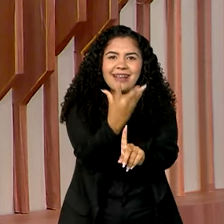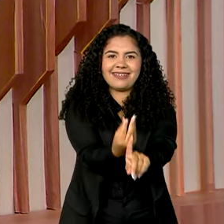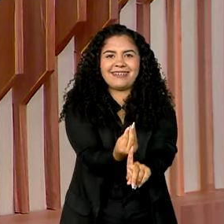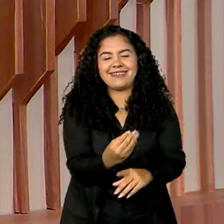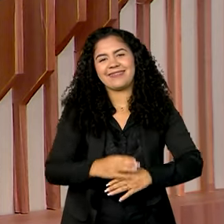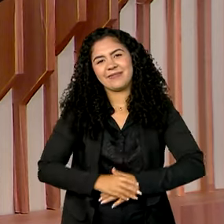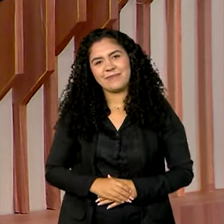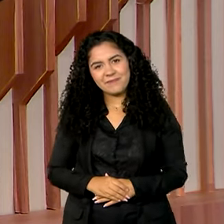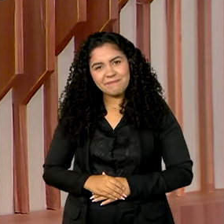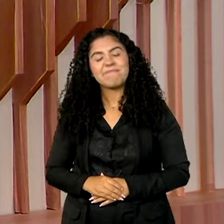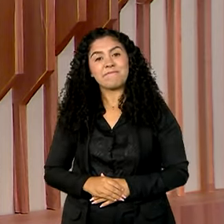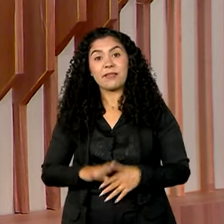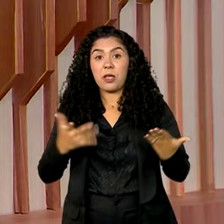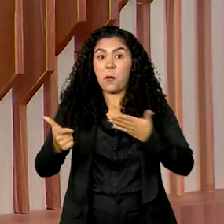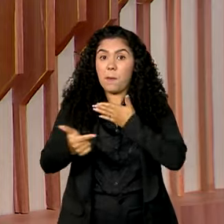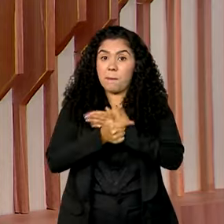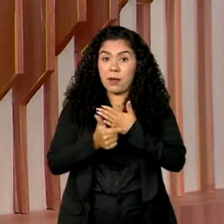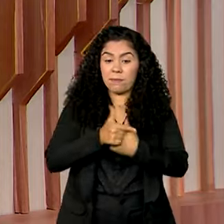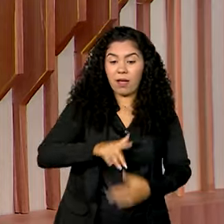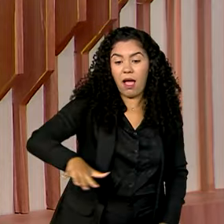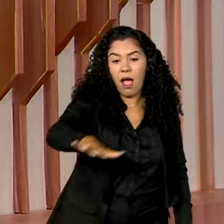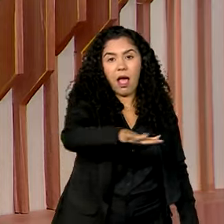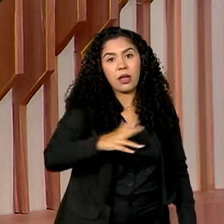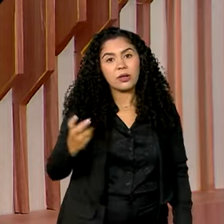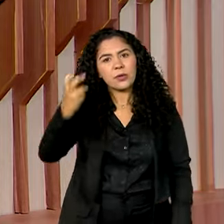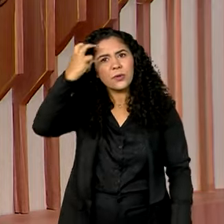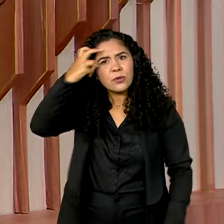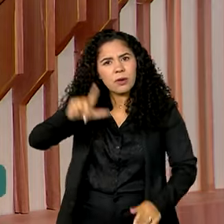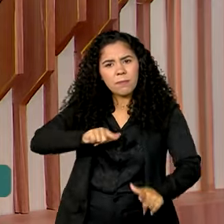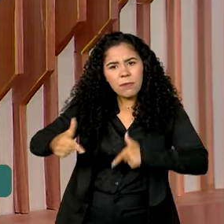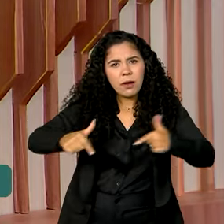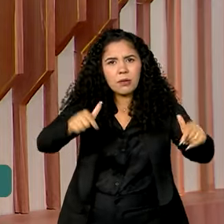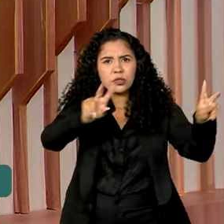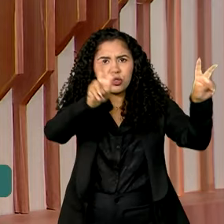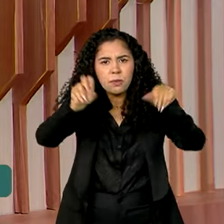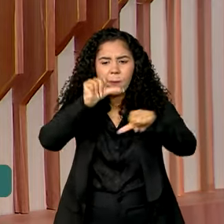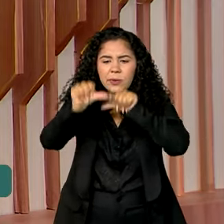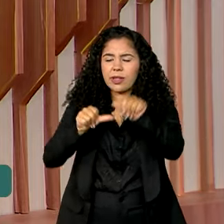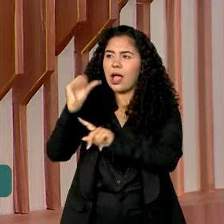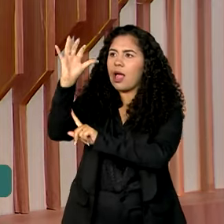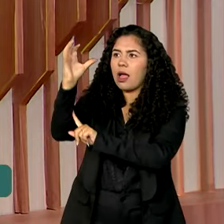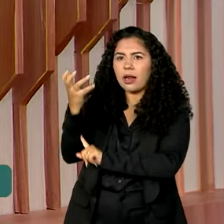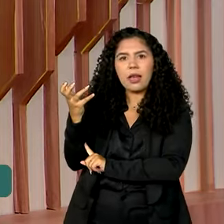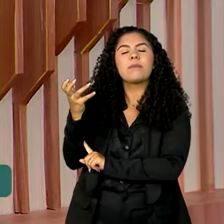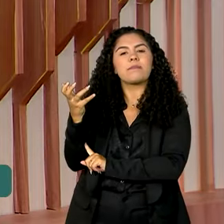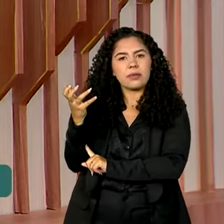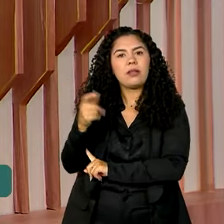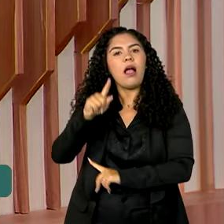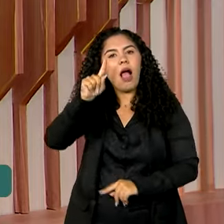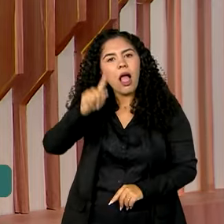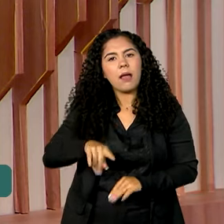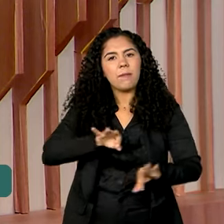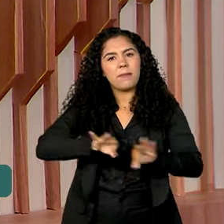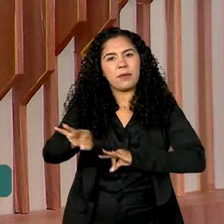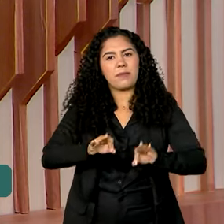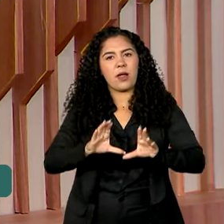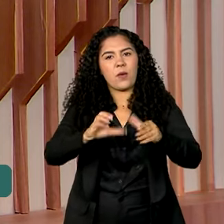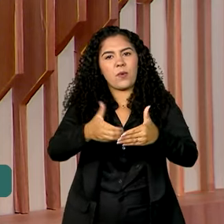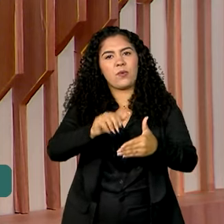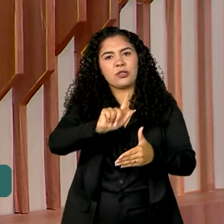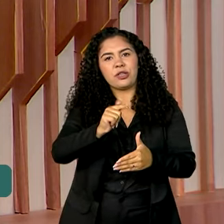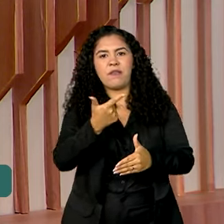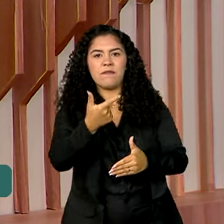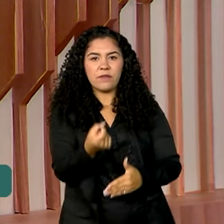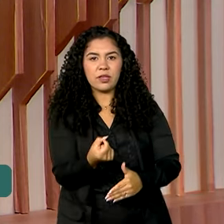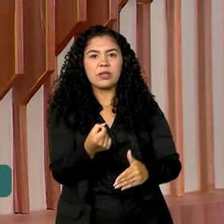É isso aí. E o papel da cultura no enfrentamento às mudanças climáticas foi tema de um encontro preparatório para a cúpula do G20.